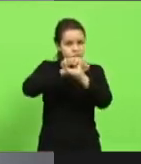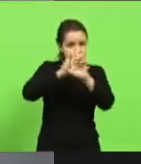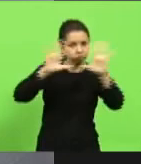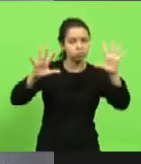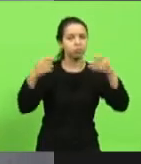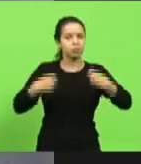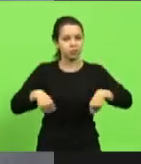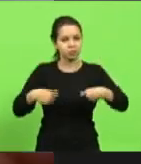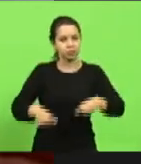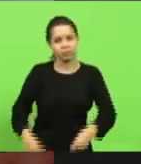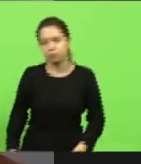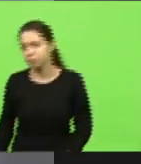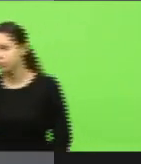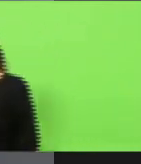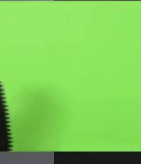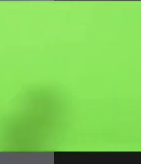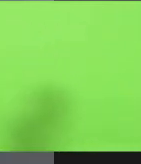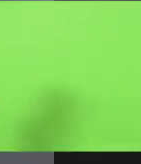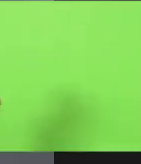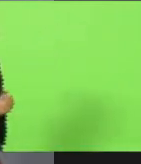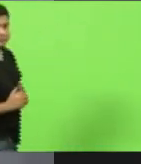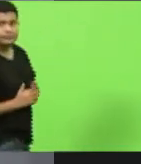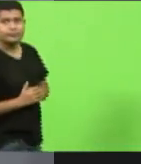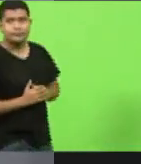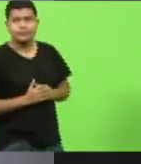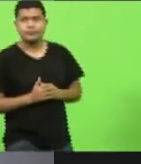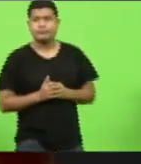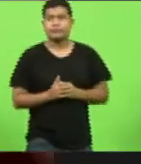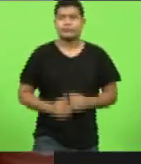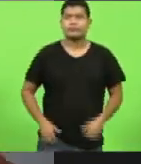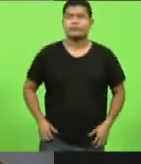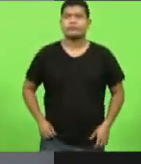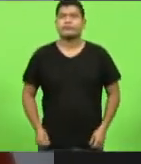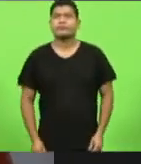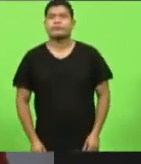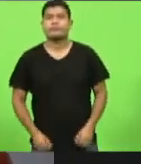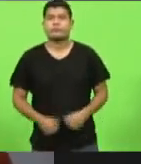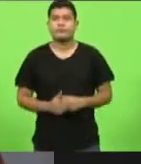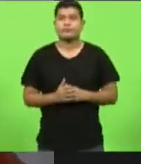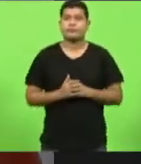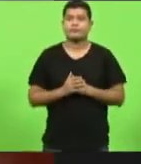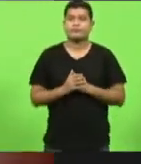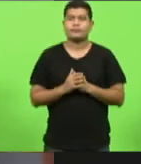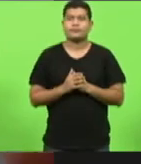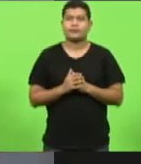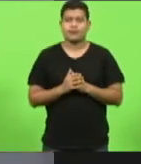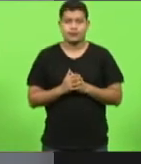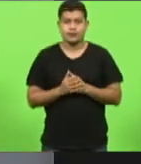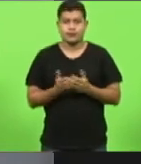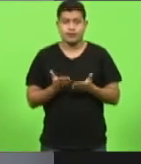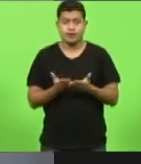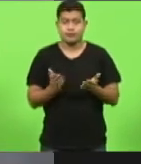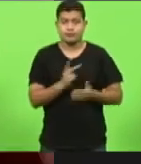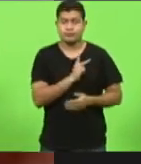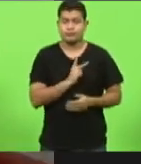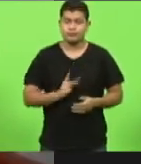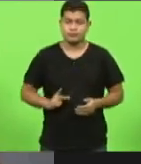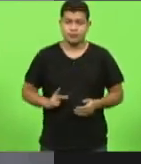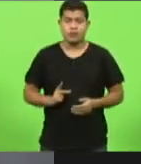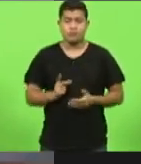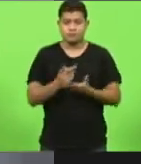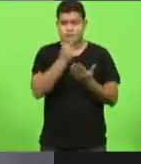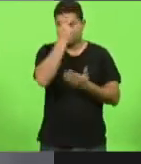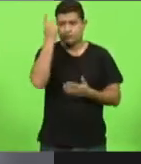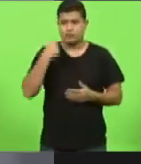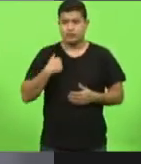é que as pessoas possam quando você vai inaugurar uma obra ficar feliz e não dar graças